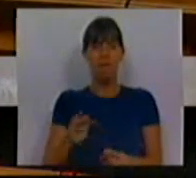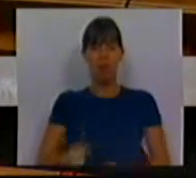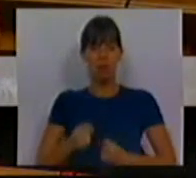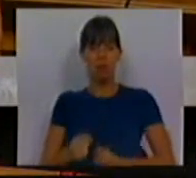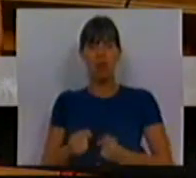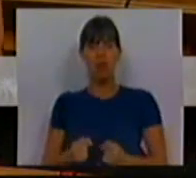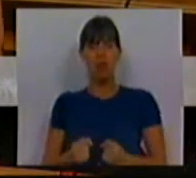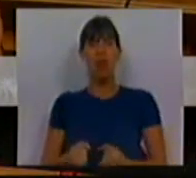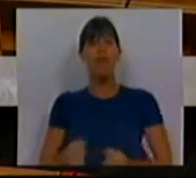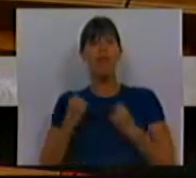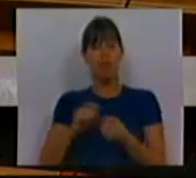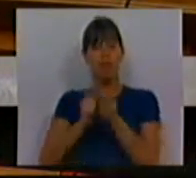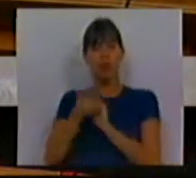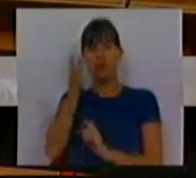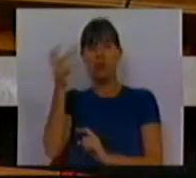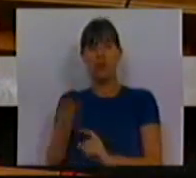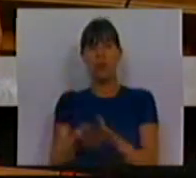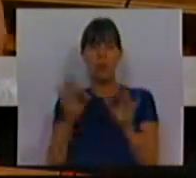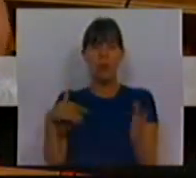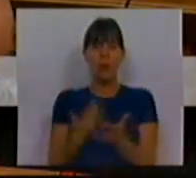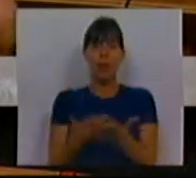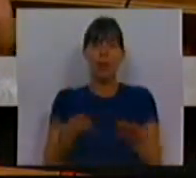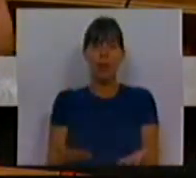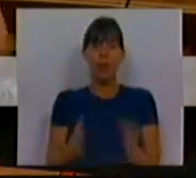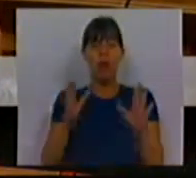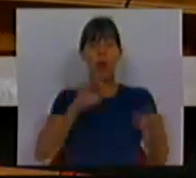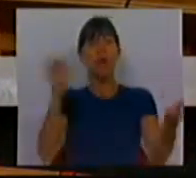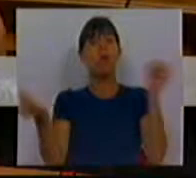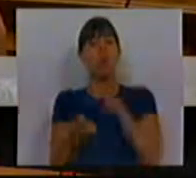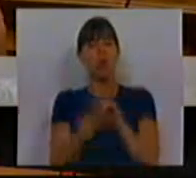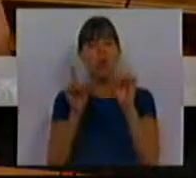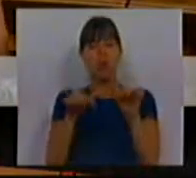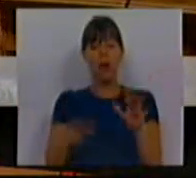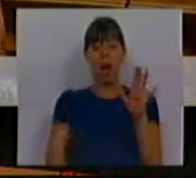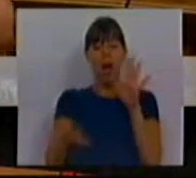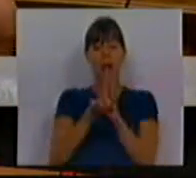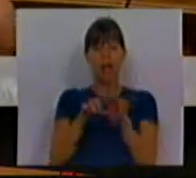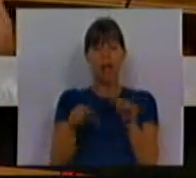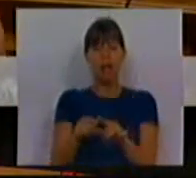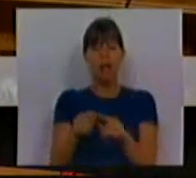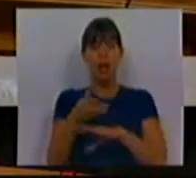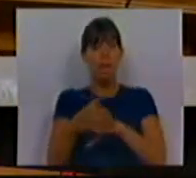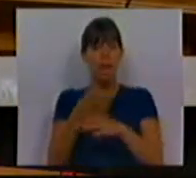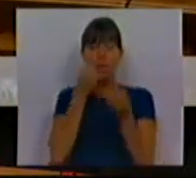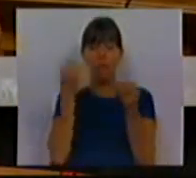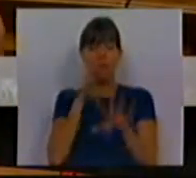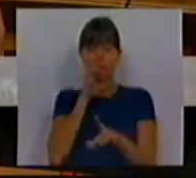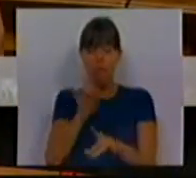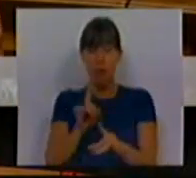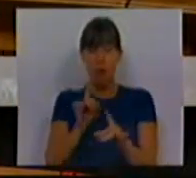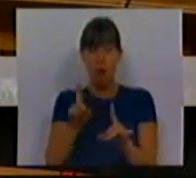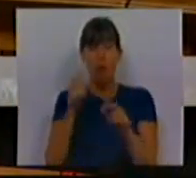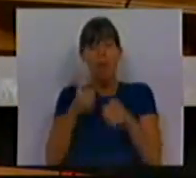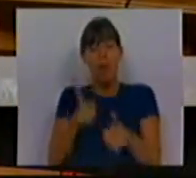os fortes, e forte com os fracos, como tem sido até aqui. Pelo contrário, esta lei ficará a meio caminho se não for